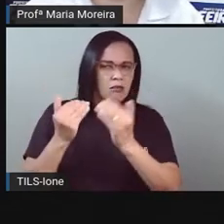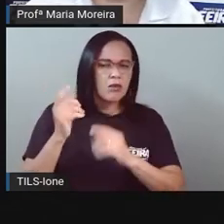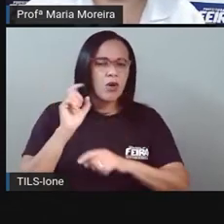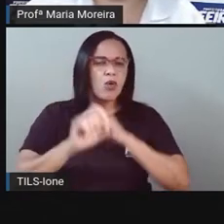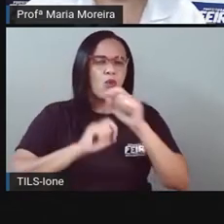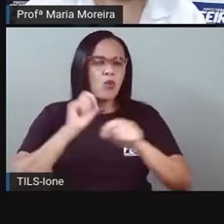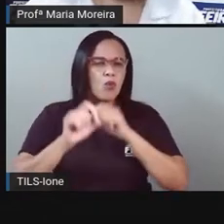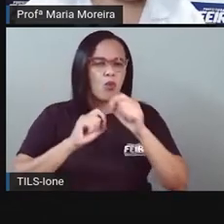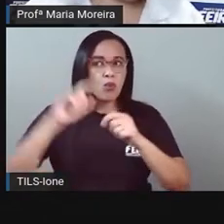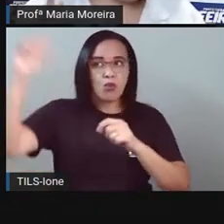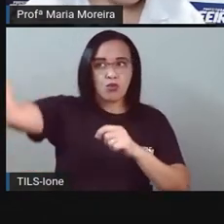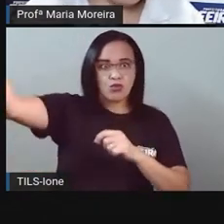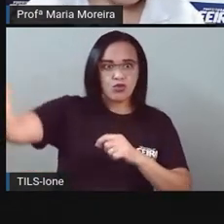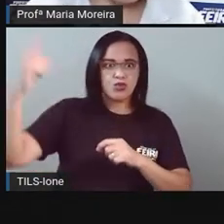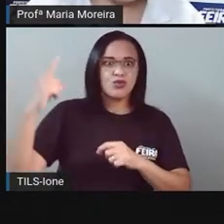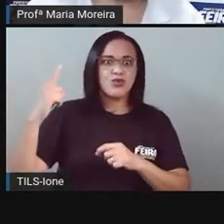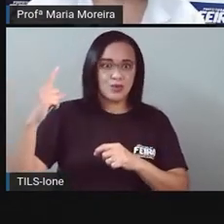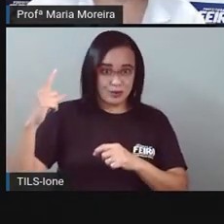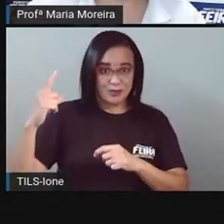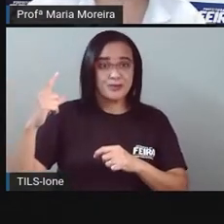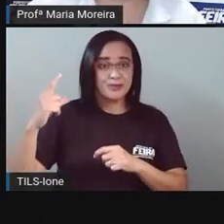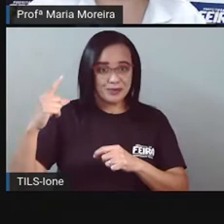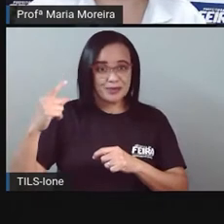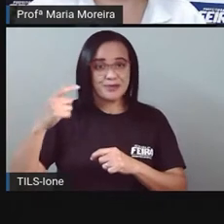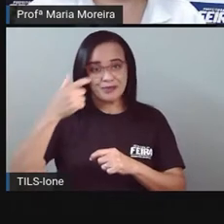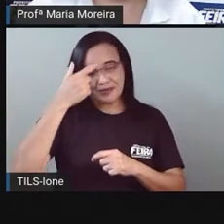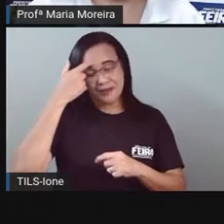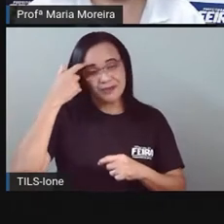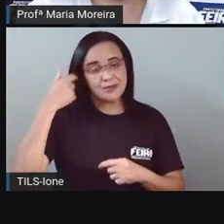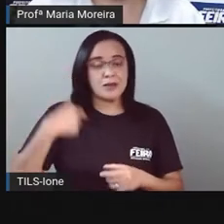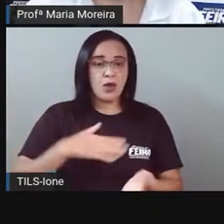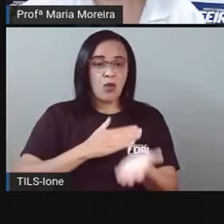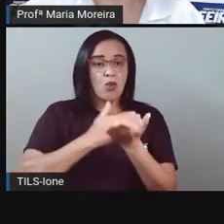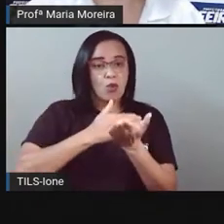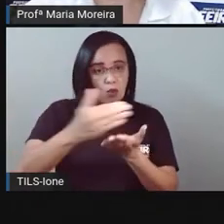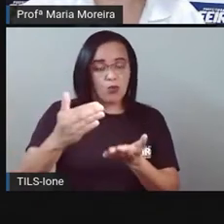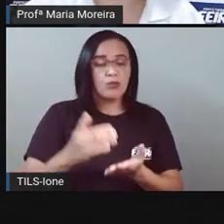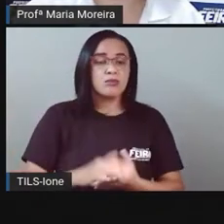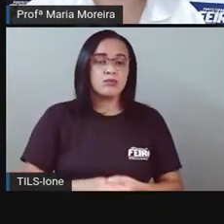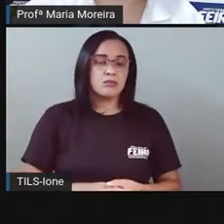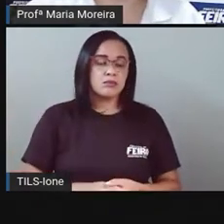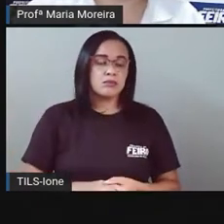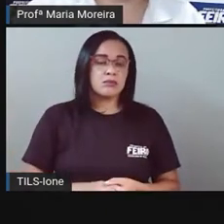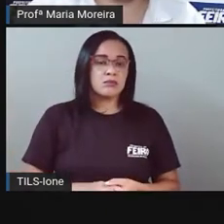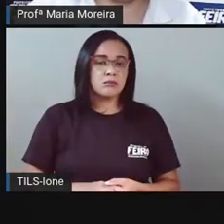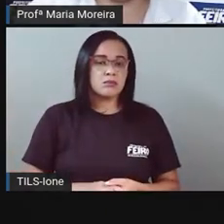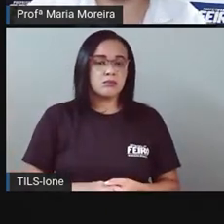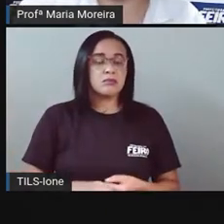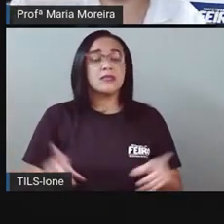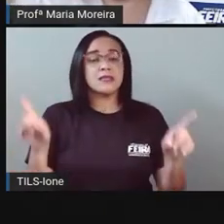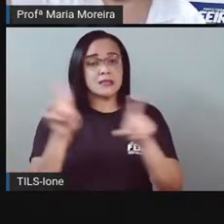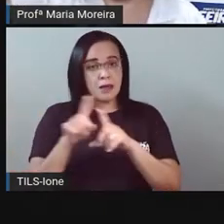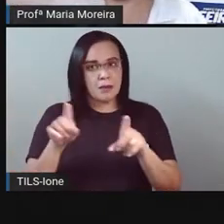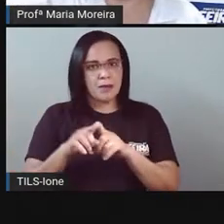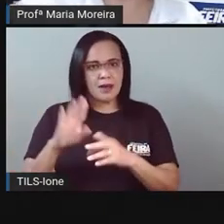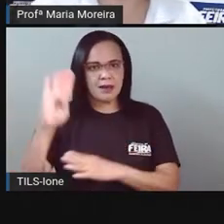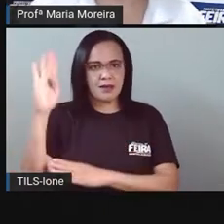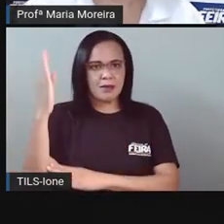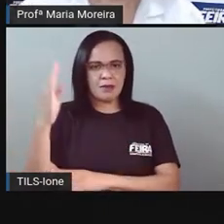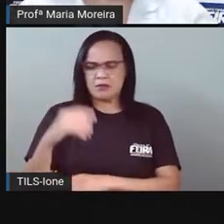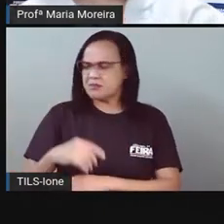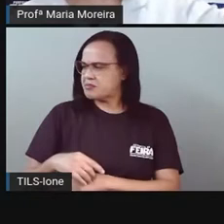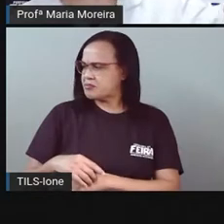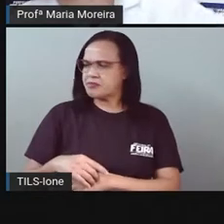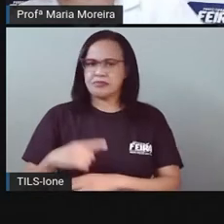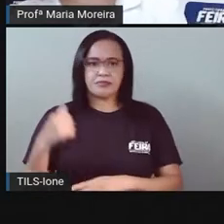medir o tempo. No início, ele se baseava de acordo com a própria sombra. Lembra que a Pró falou, olha,